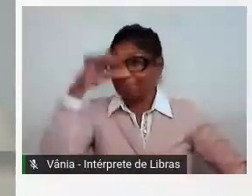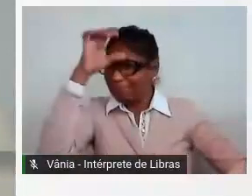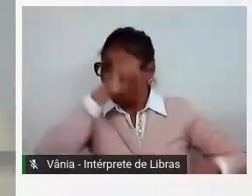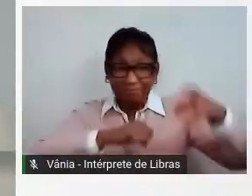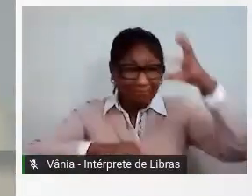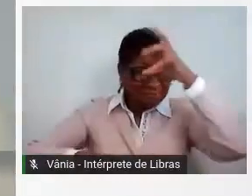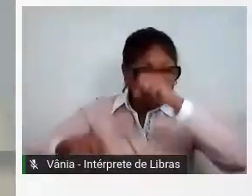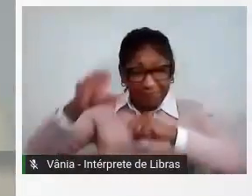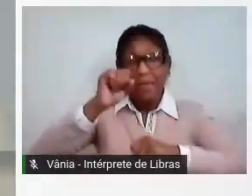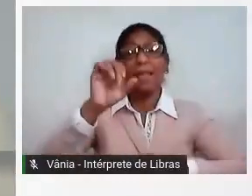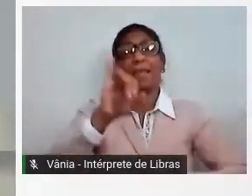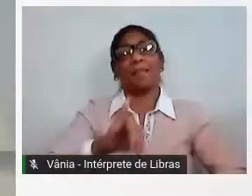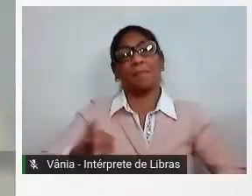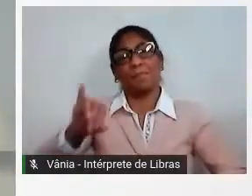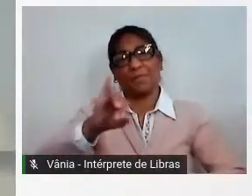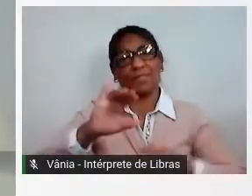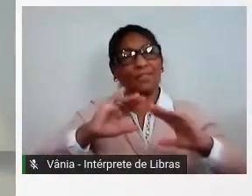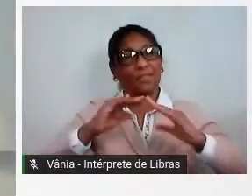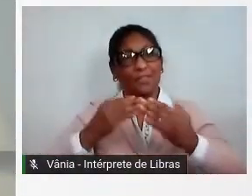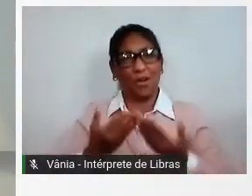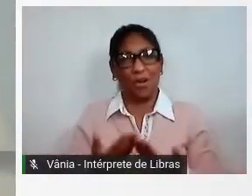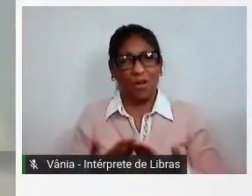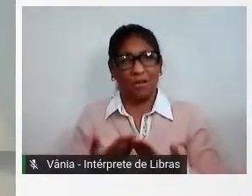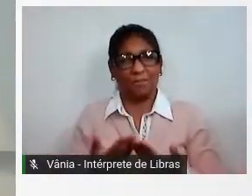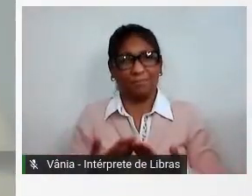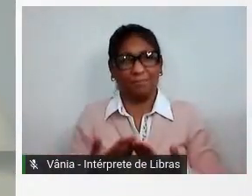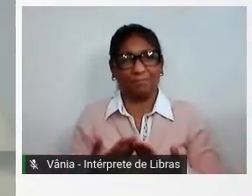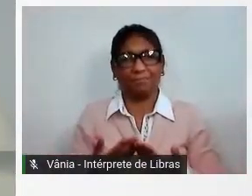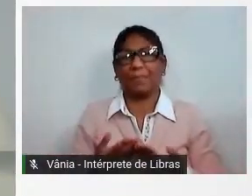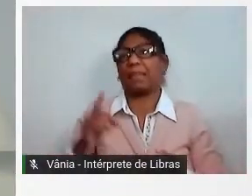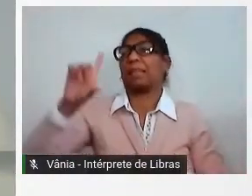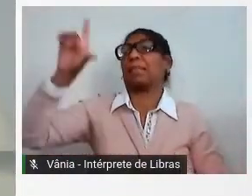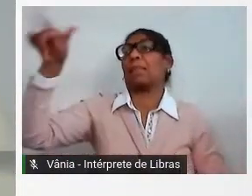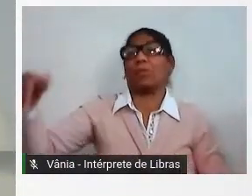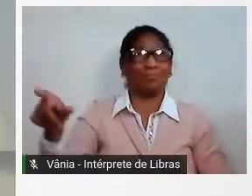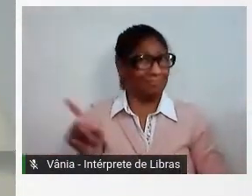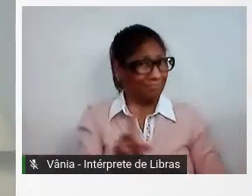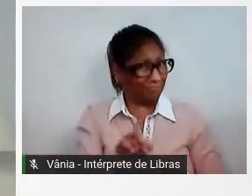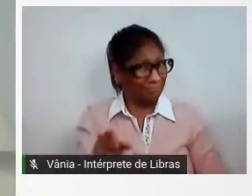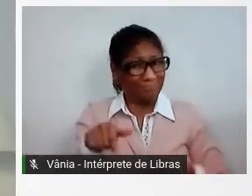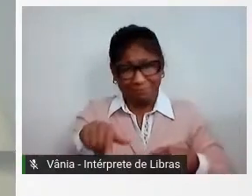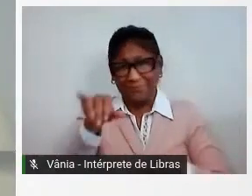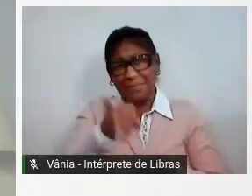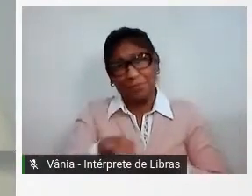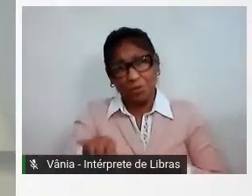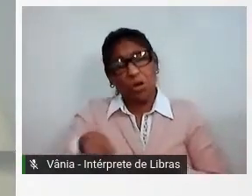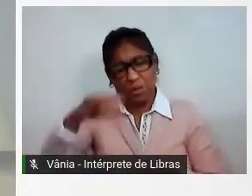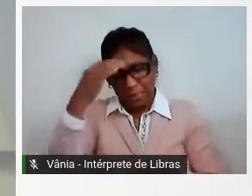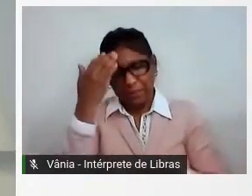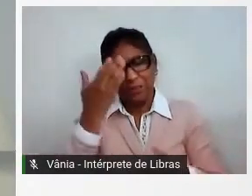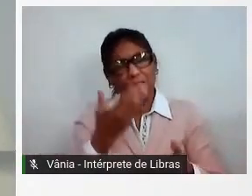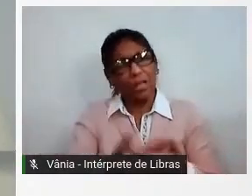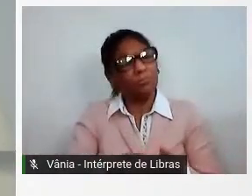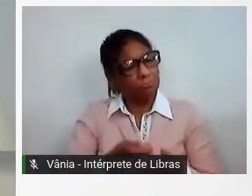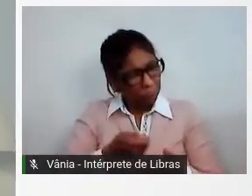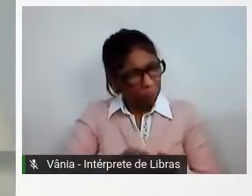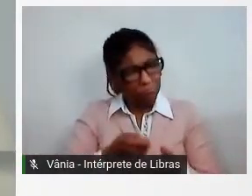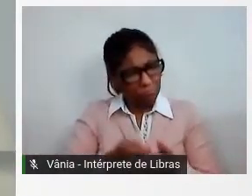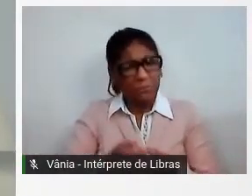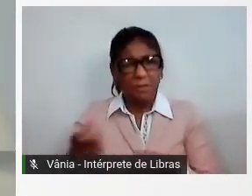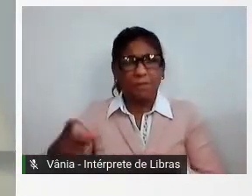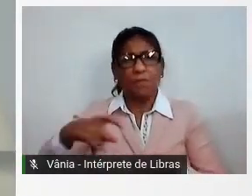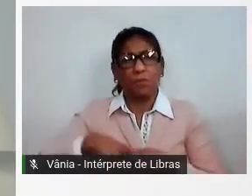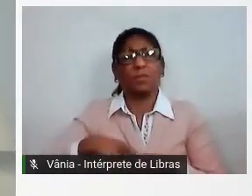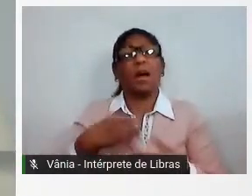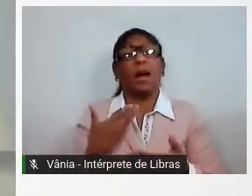É muito importante a escola, ela não é um item supérfluo e nós, sim, insistimos no retorno